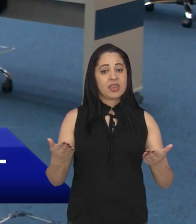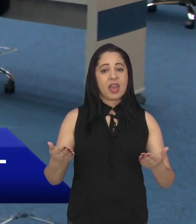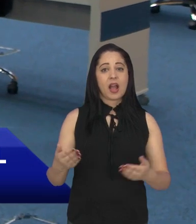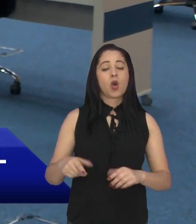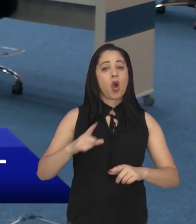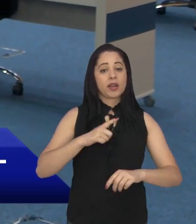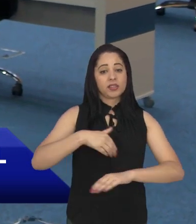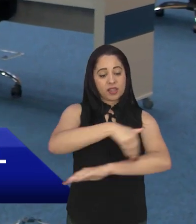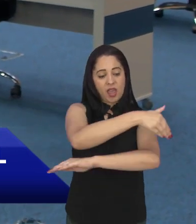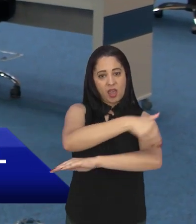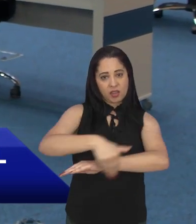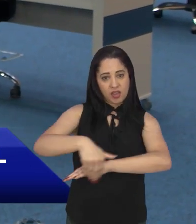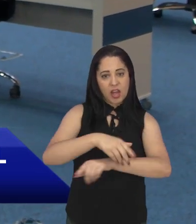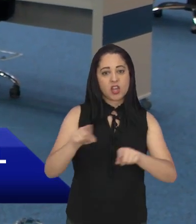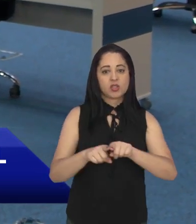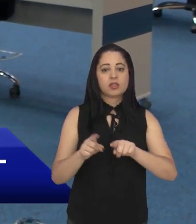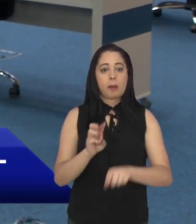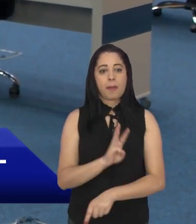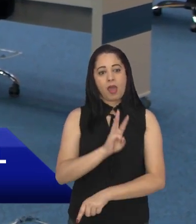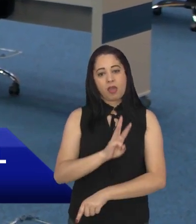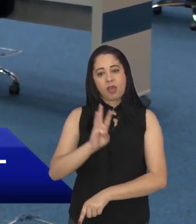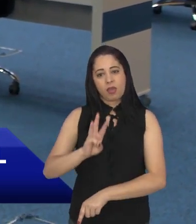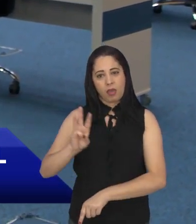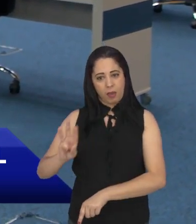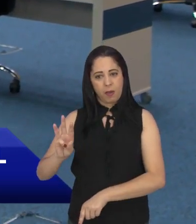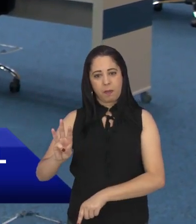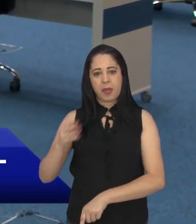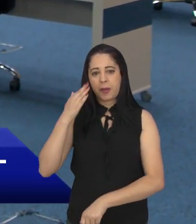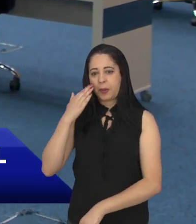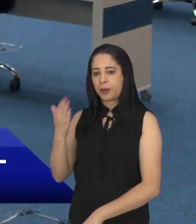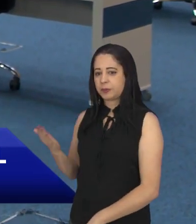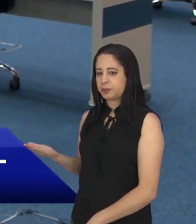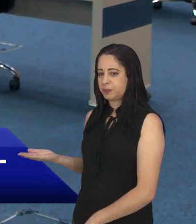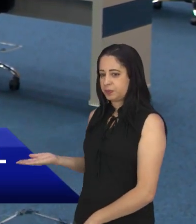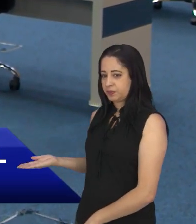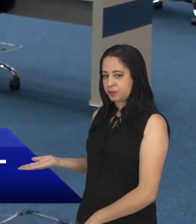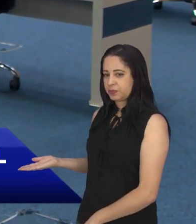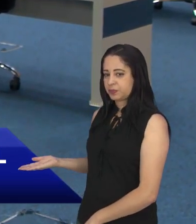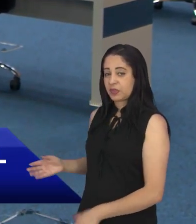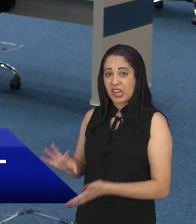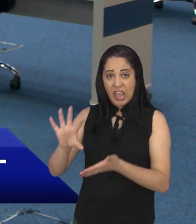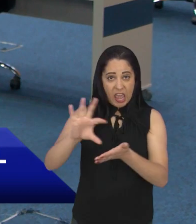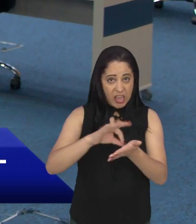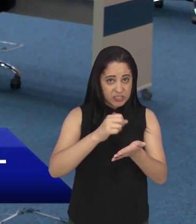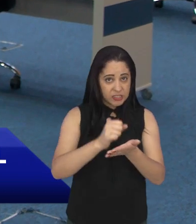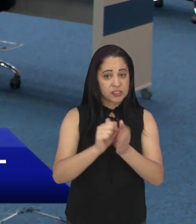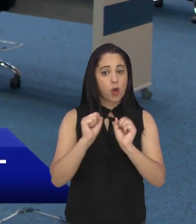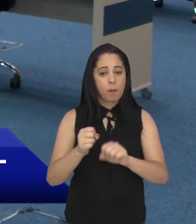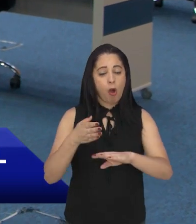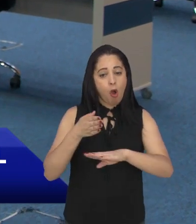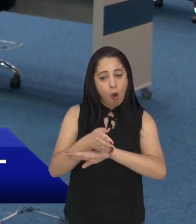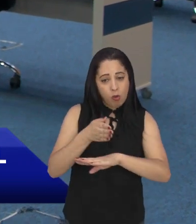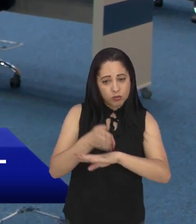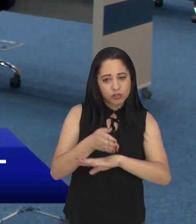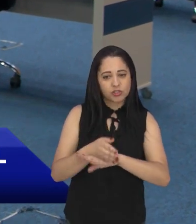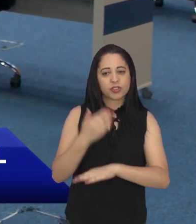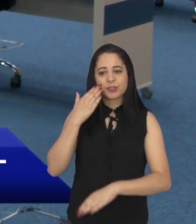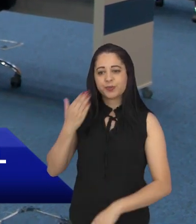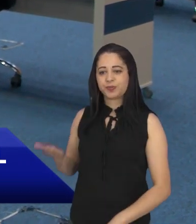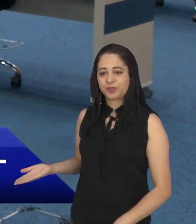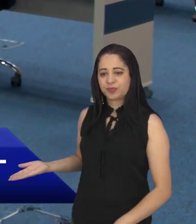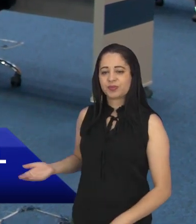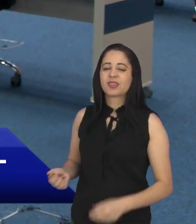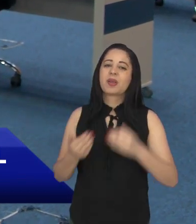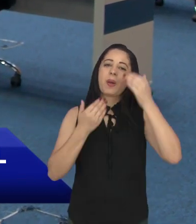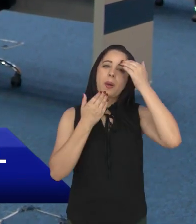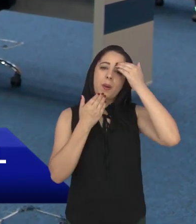para vocês também o endereço de e-mail, ele é bem extenso, mas se você quiser fazer a sua inscrição, pode entrar então, acessar, mandar por